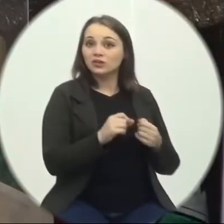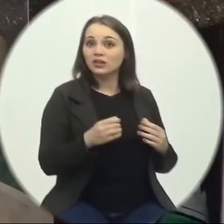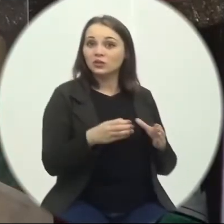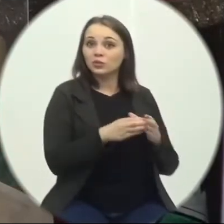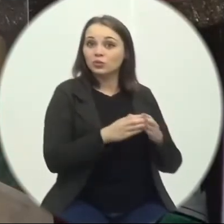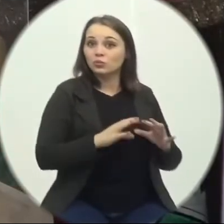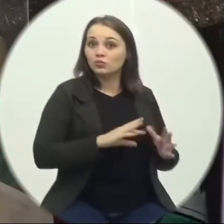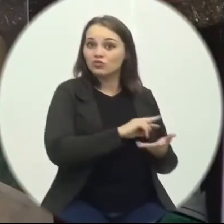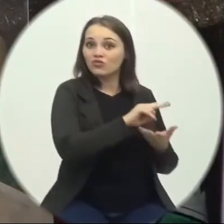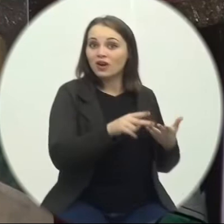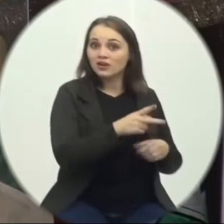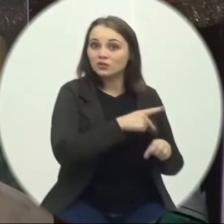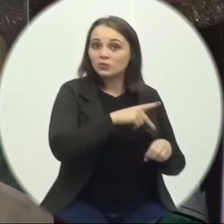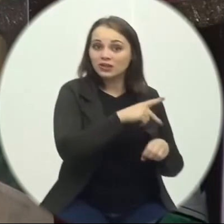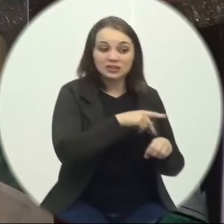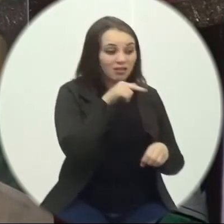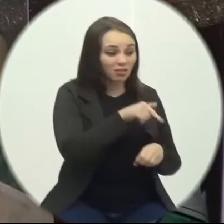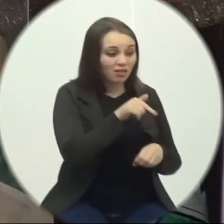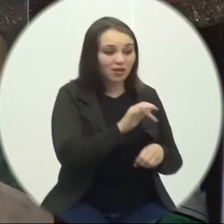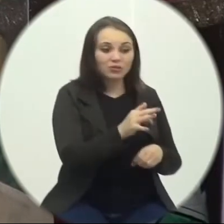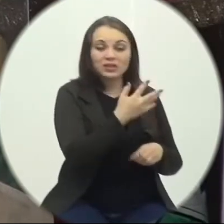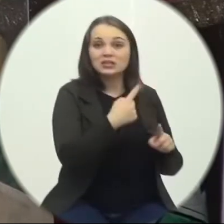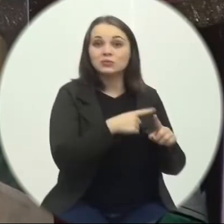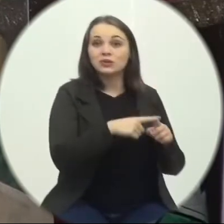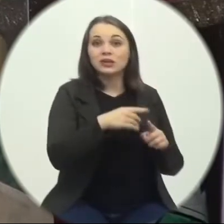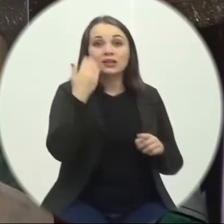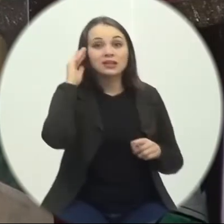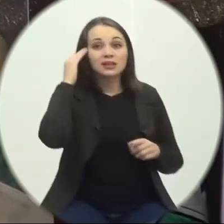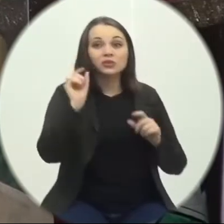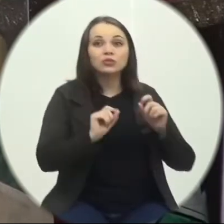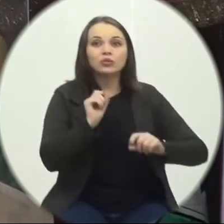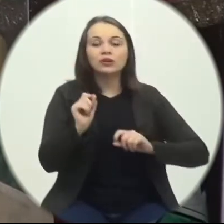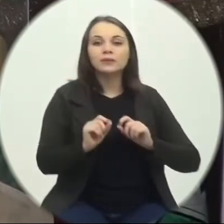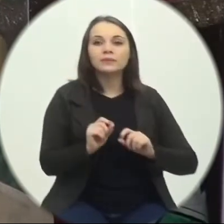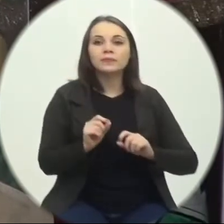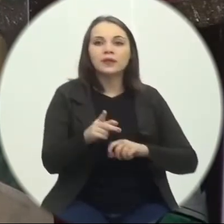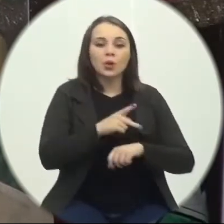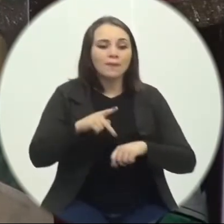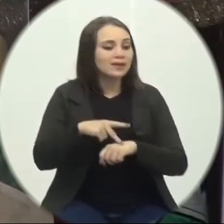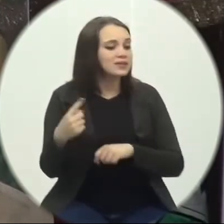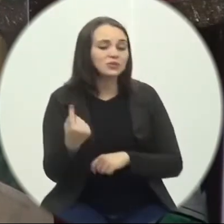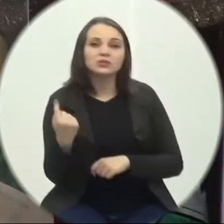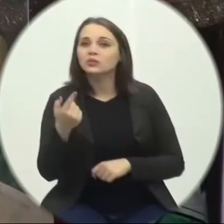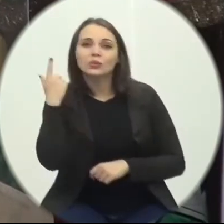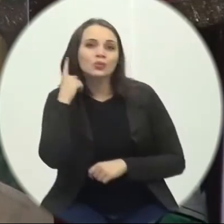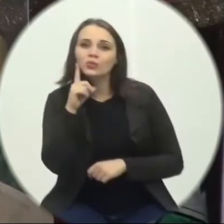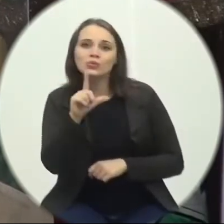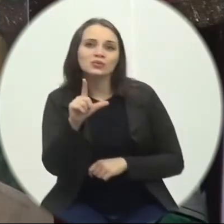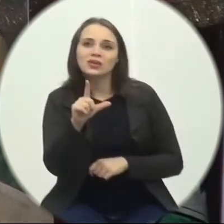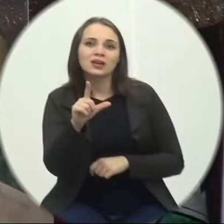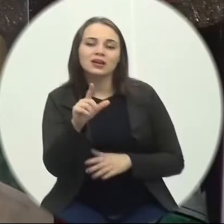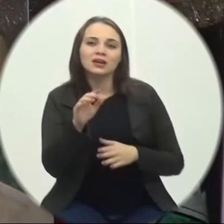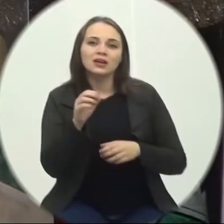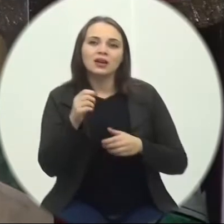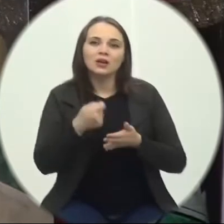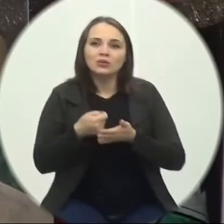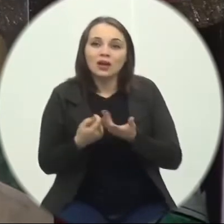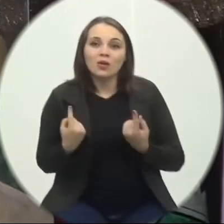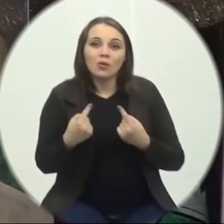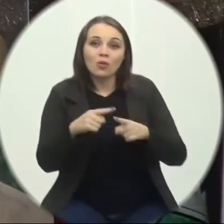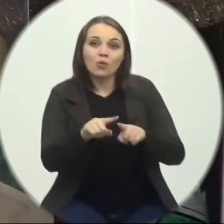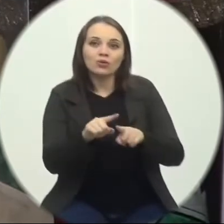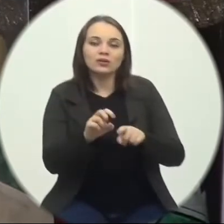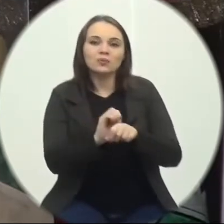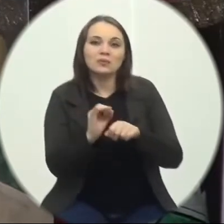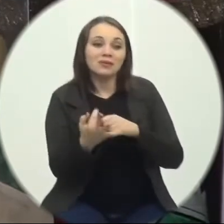Por entender Que nenhuma nação Tem obrigação De saber lidar Com uma pandemia Sozinho A gente levou 100 anos